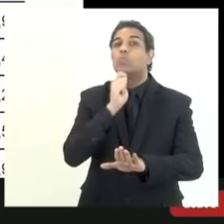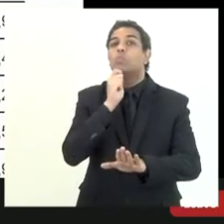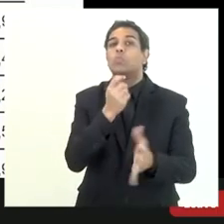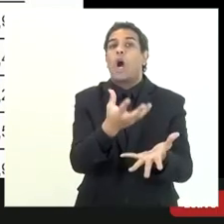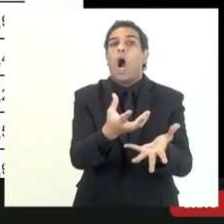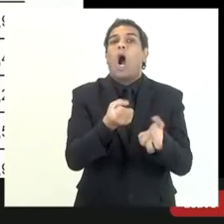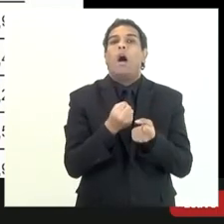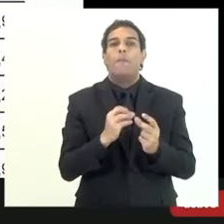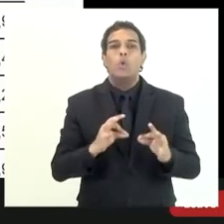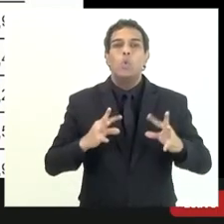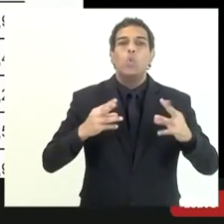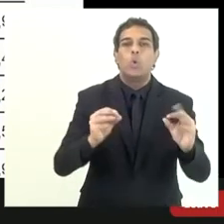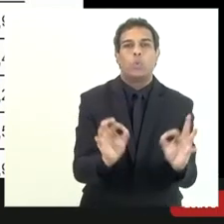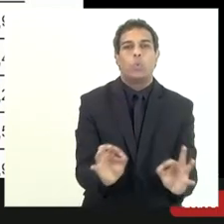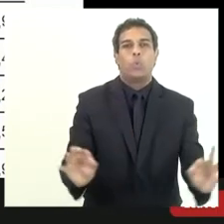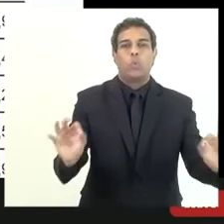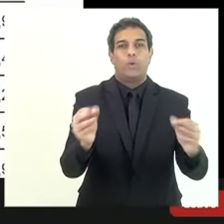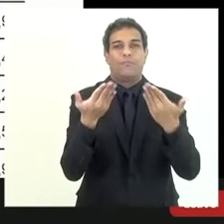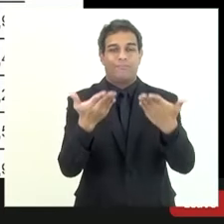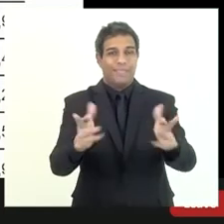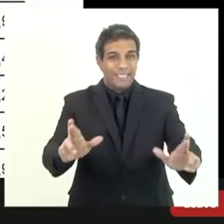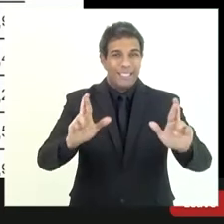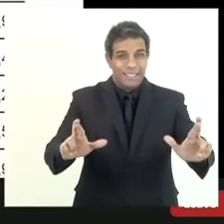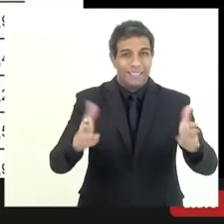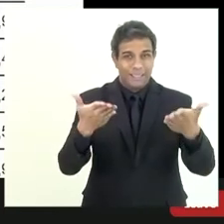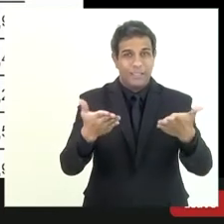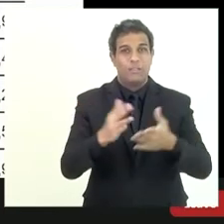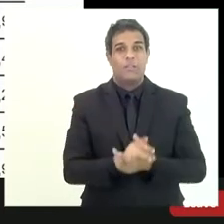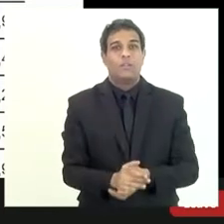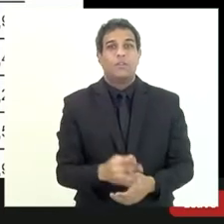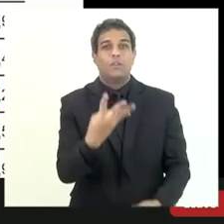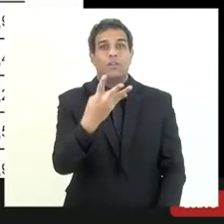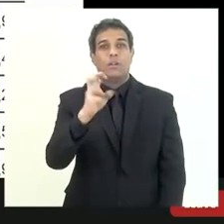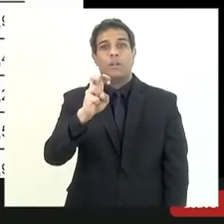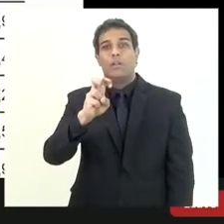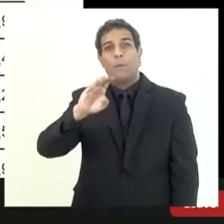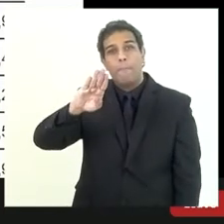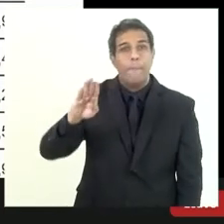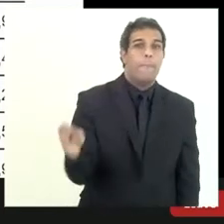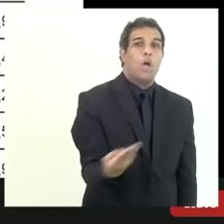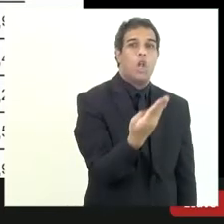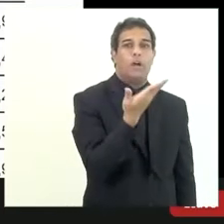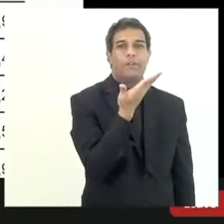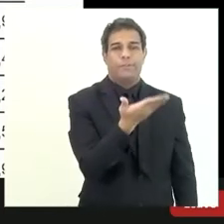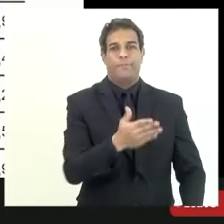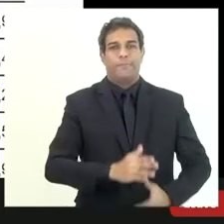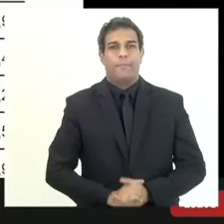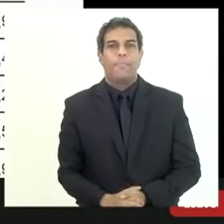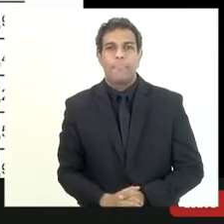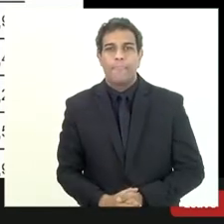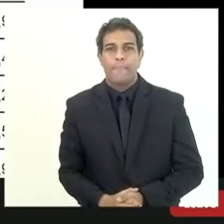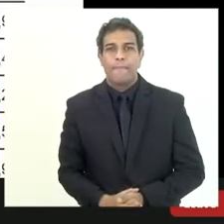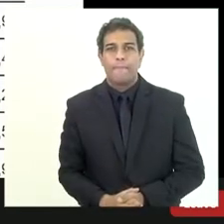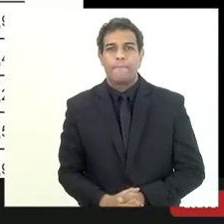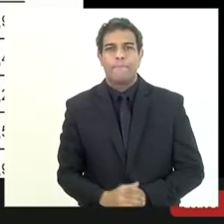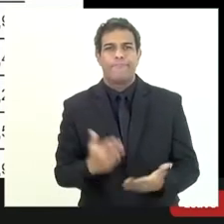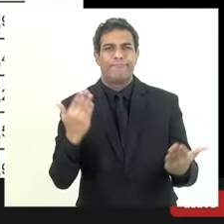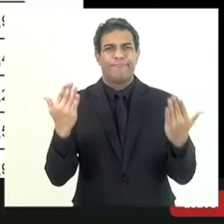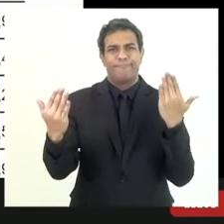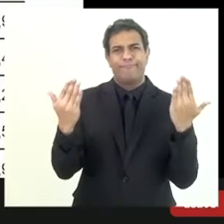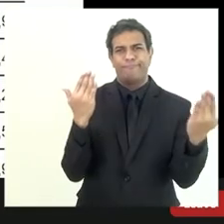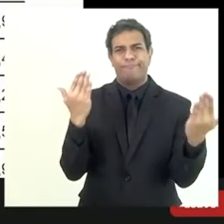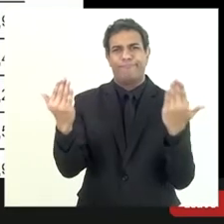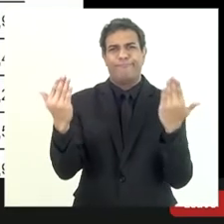esse crédito né então o valor que eu espero receber é de 45 bilhões tá aí a gente comparou a gente